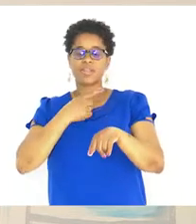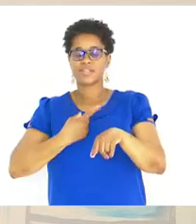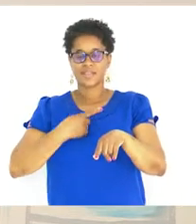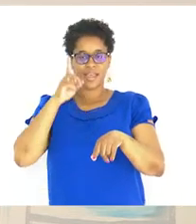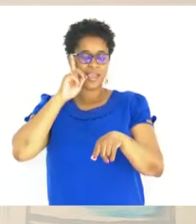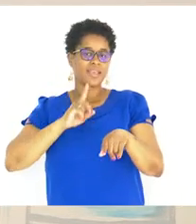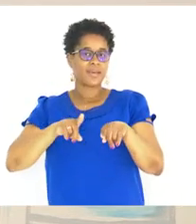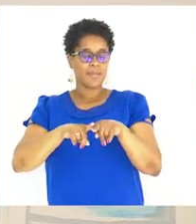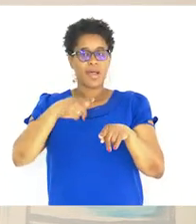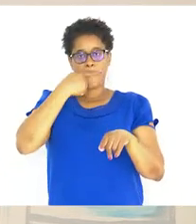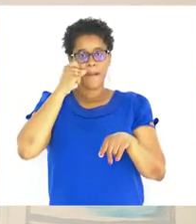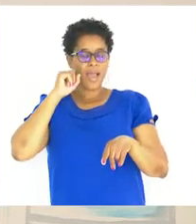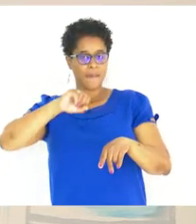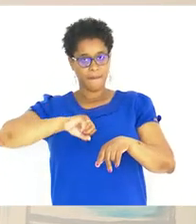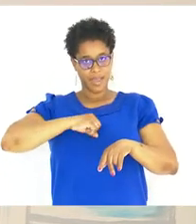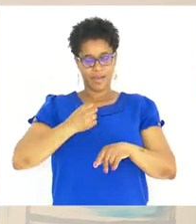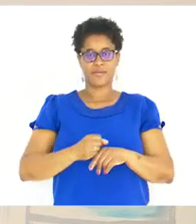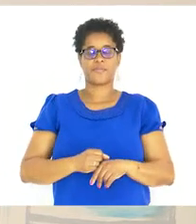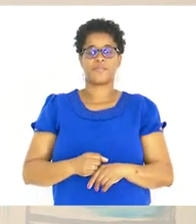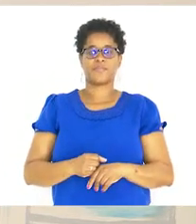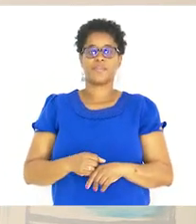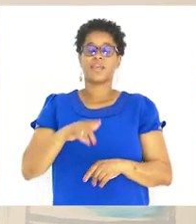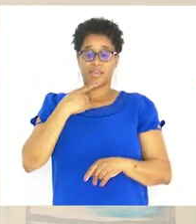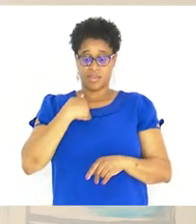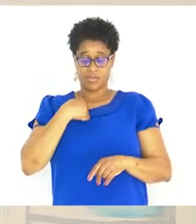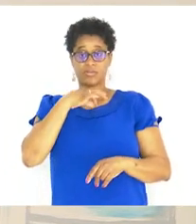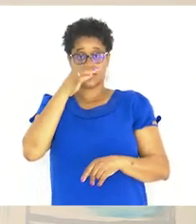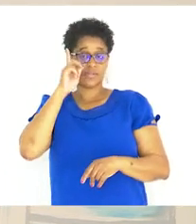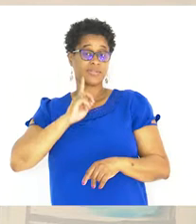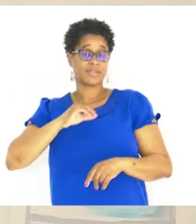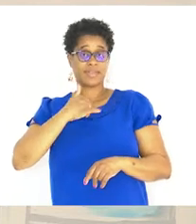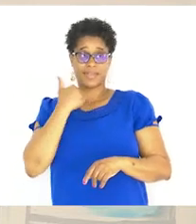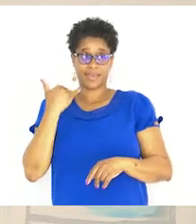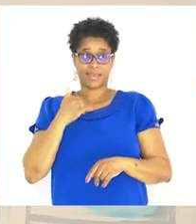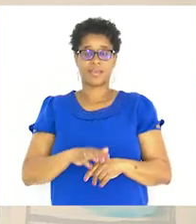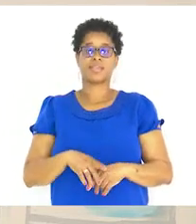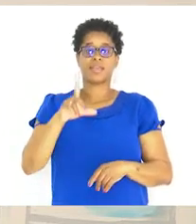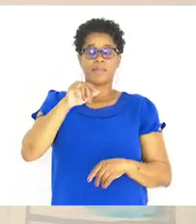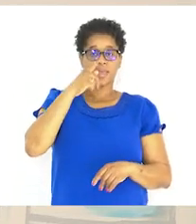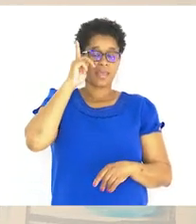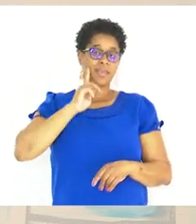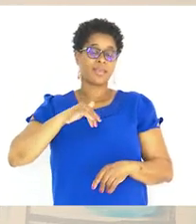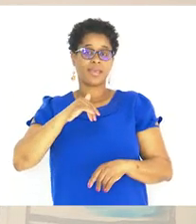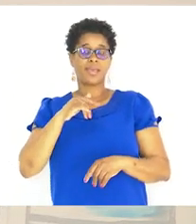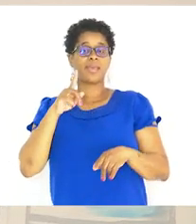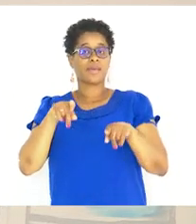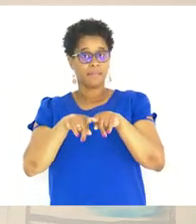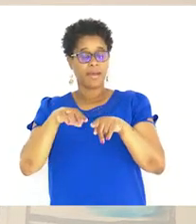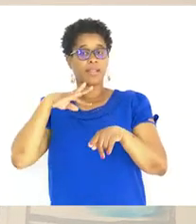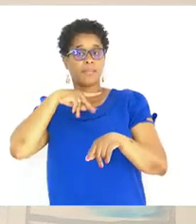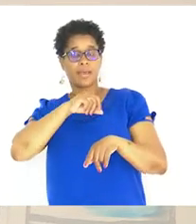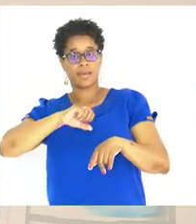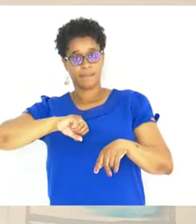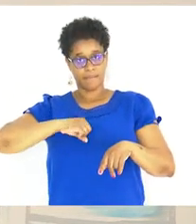irmã Do meu pai Eu digo tia Irmã Da minha mãe Também eu digo